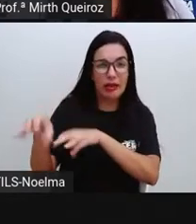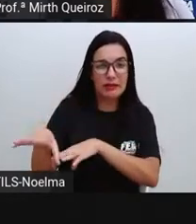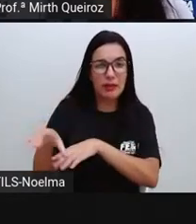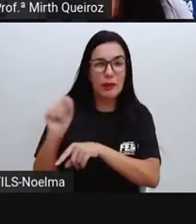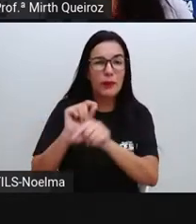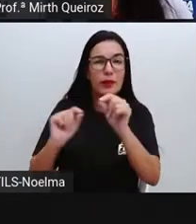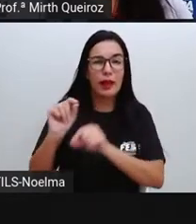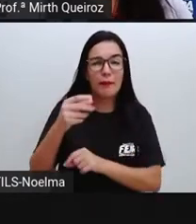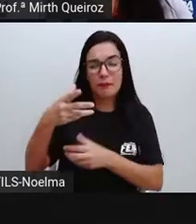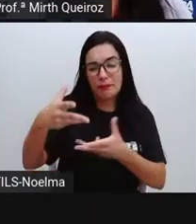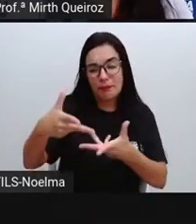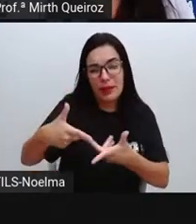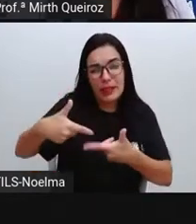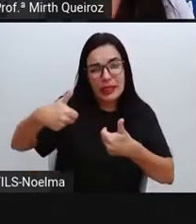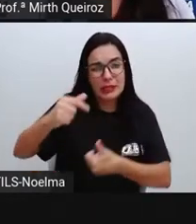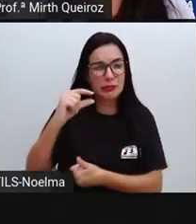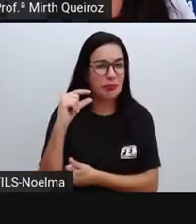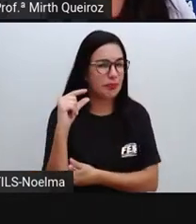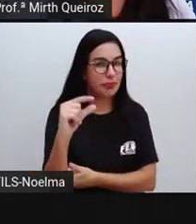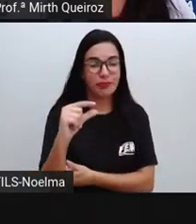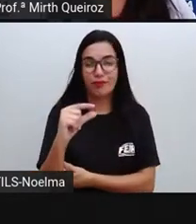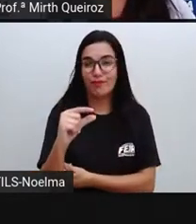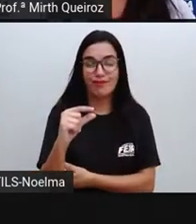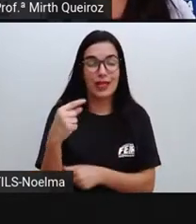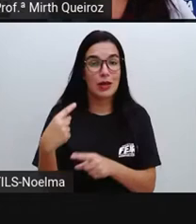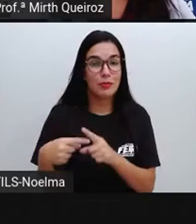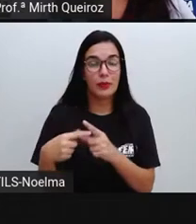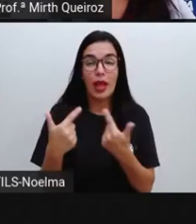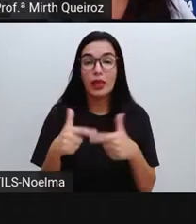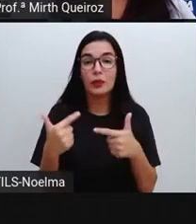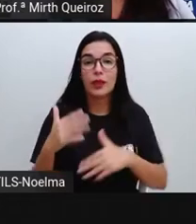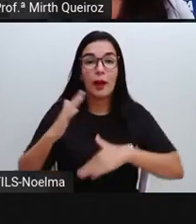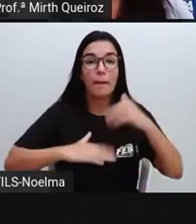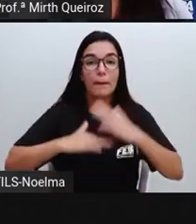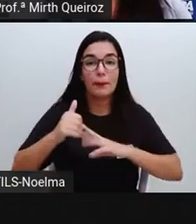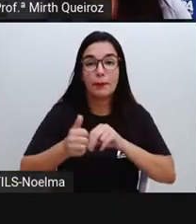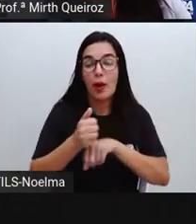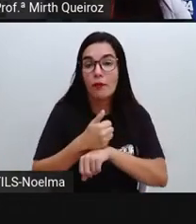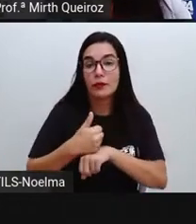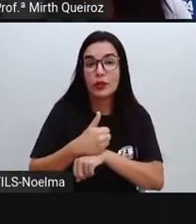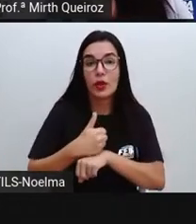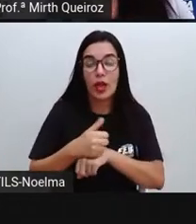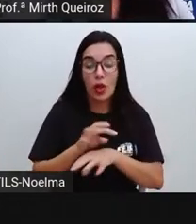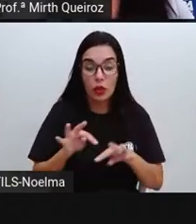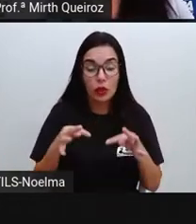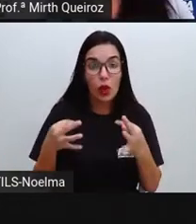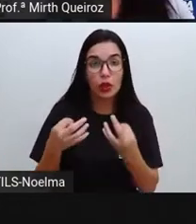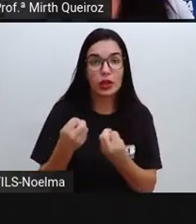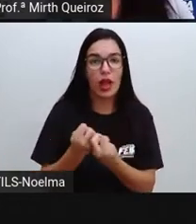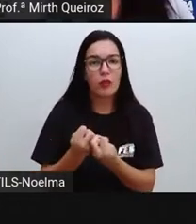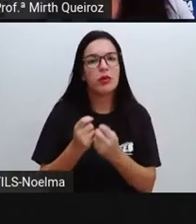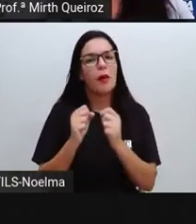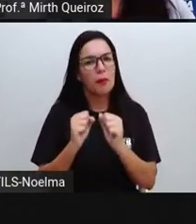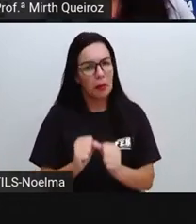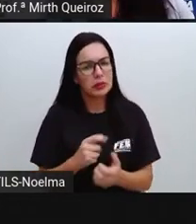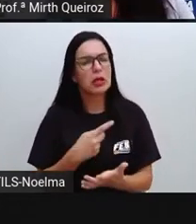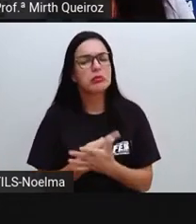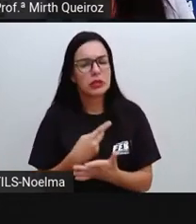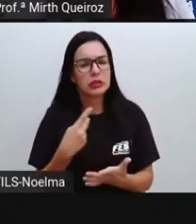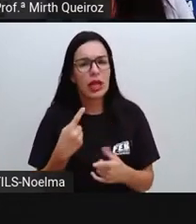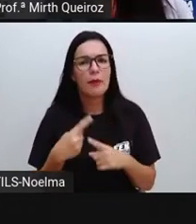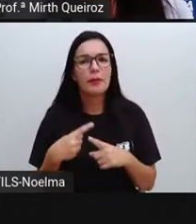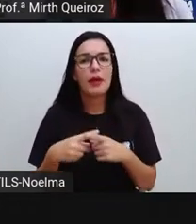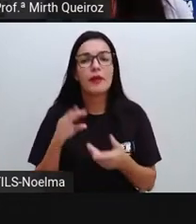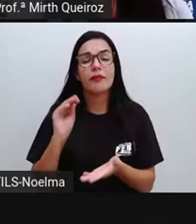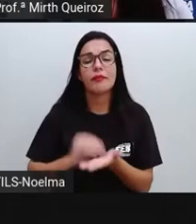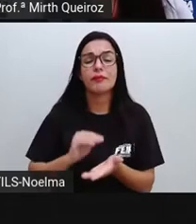que de baixa qualidade? É porque não se tem profissionais suficiente. Isso também pode acontecer, né? De